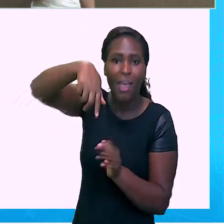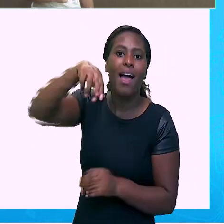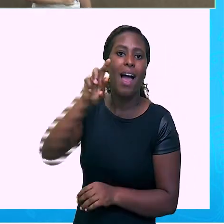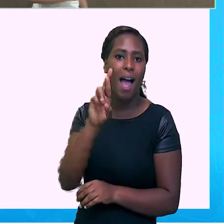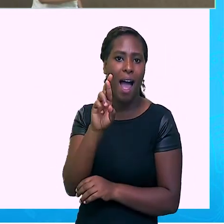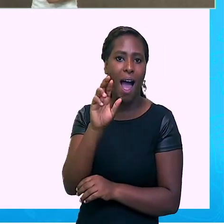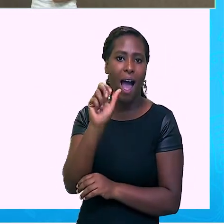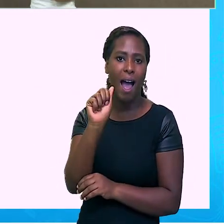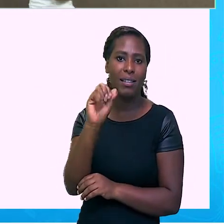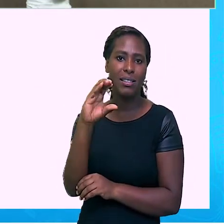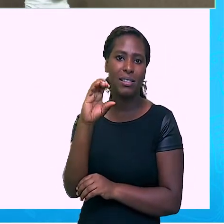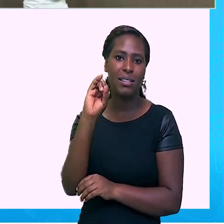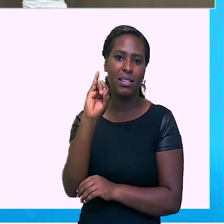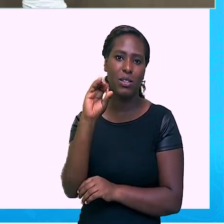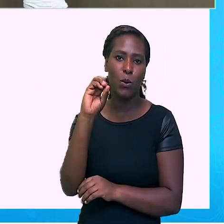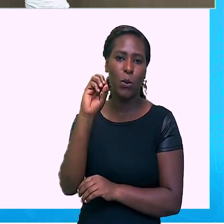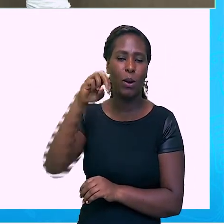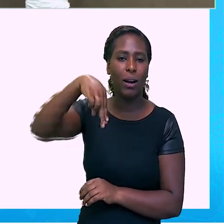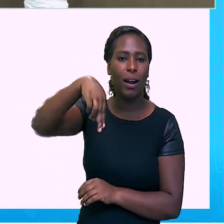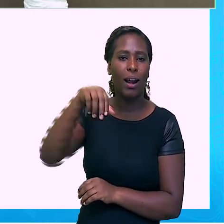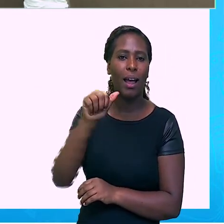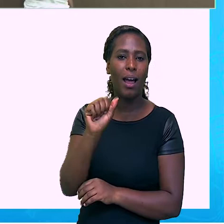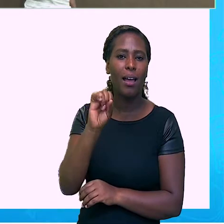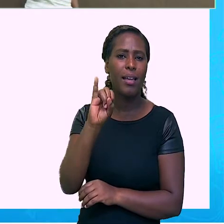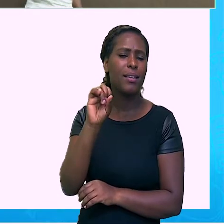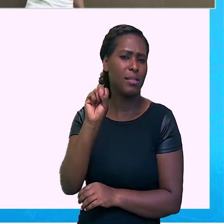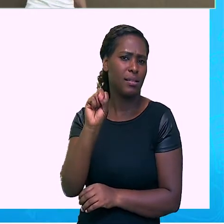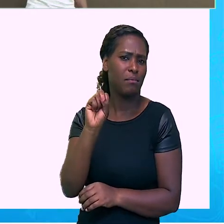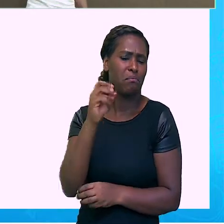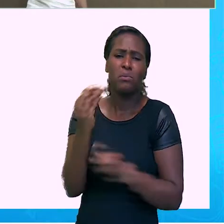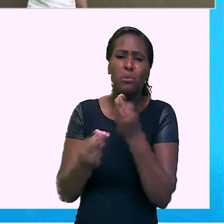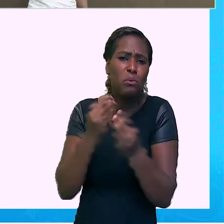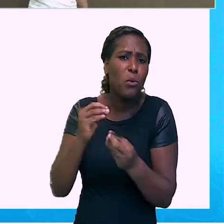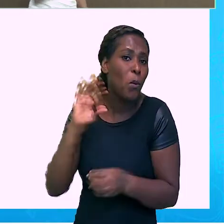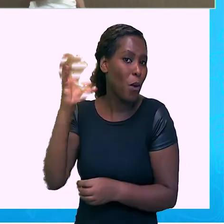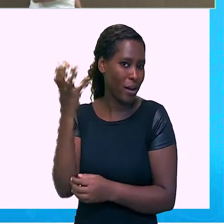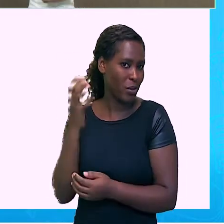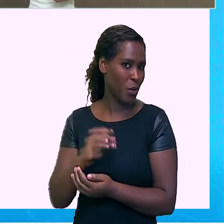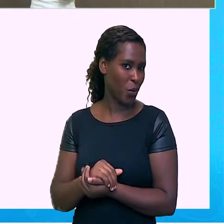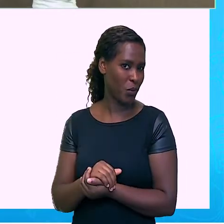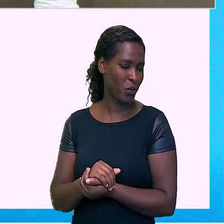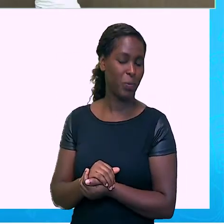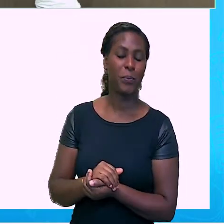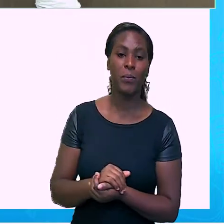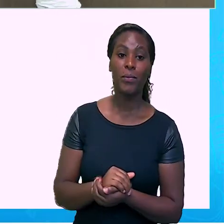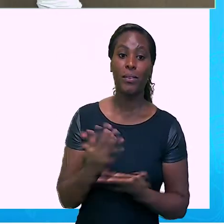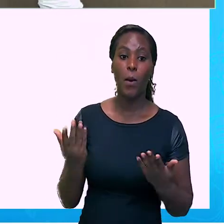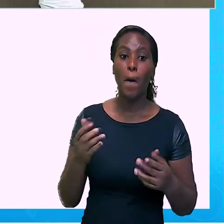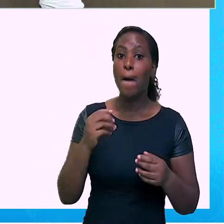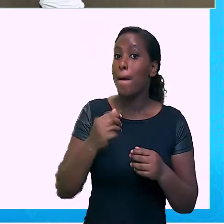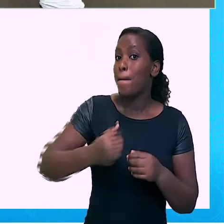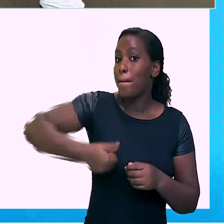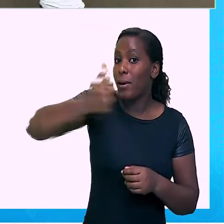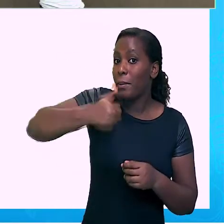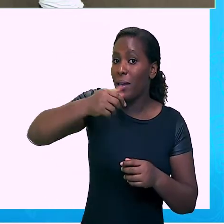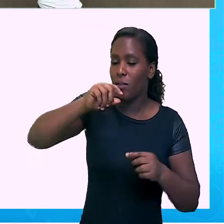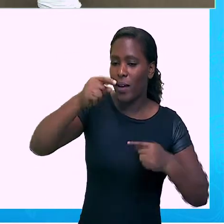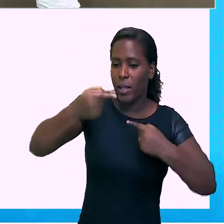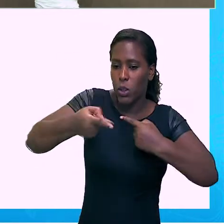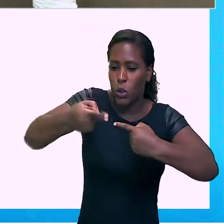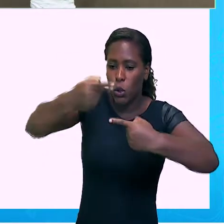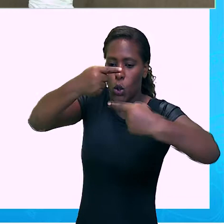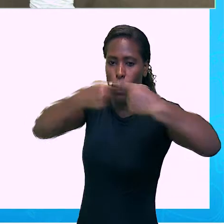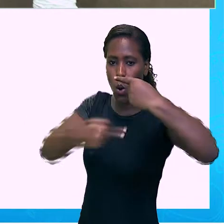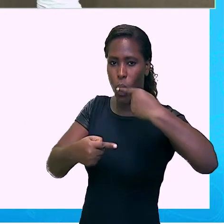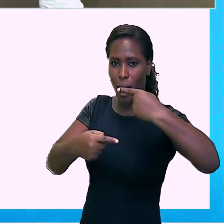denominador for negativo, nós vamos primeiro inverter esta fração. Eu sei que aqui existe um